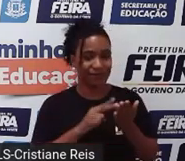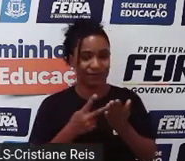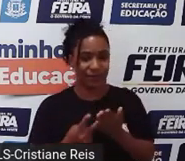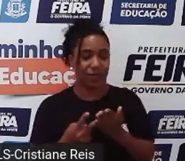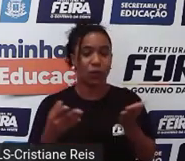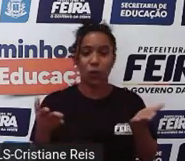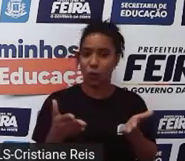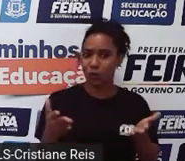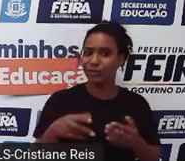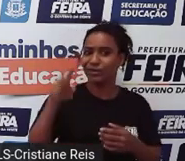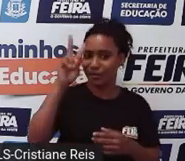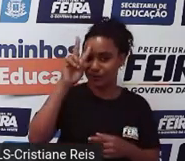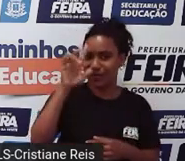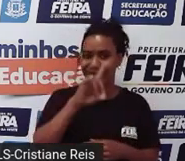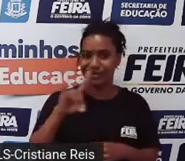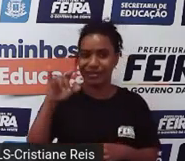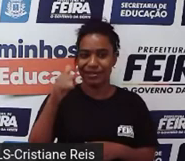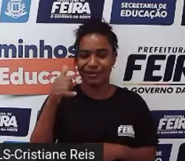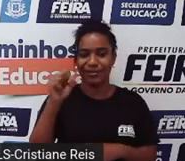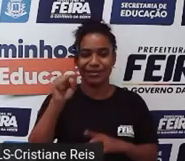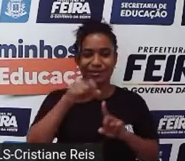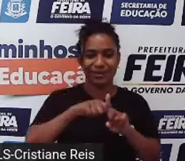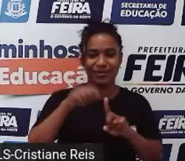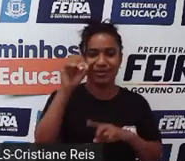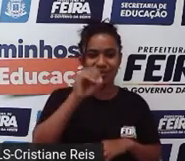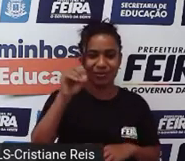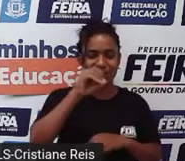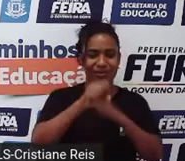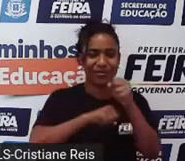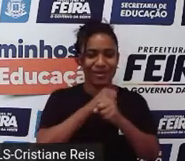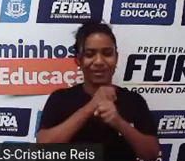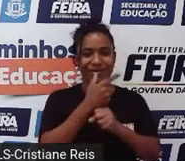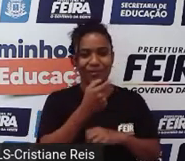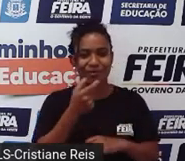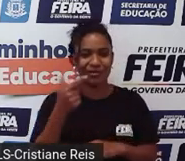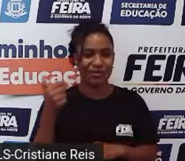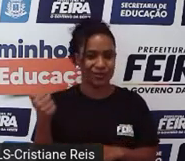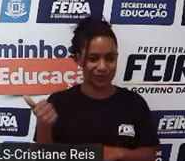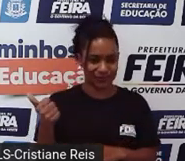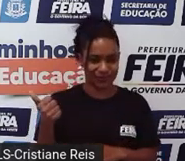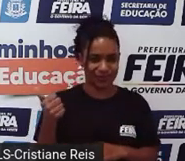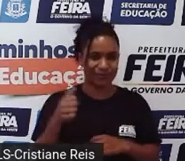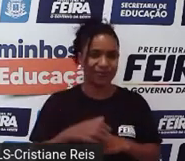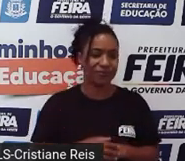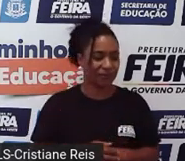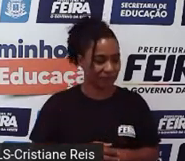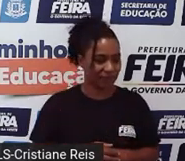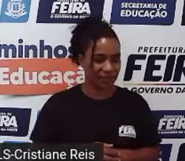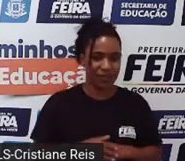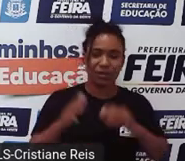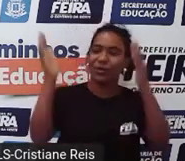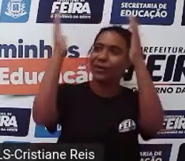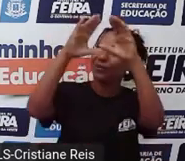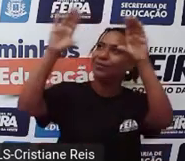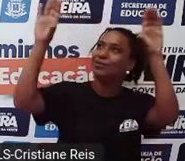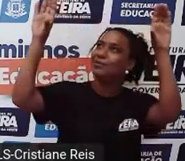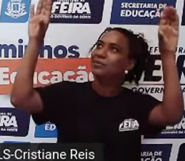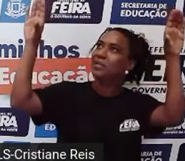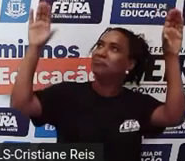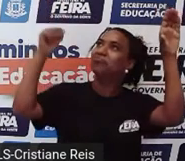segunda-feira, dia 18 de outubro de 2021. Sky is clear. Então, o céu está limpo.